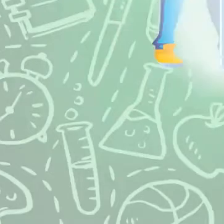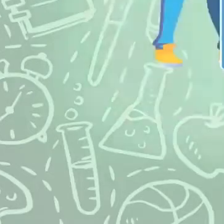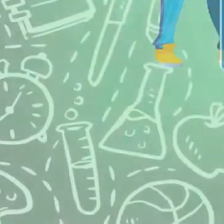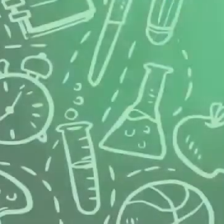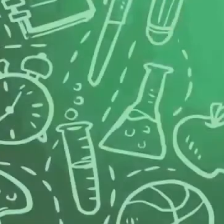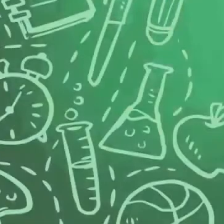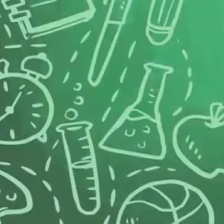E Obrigado.